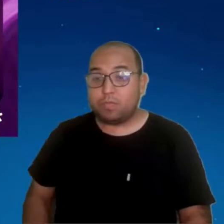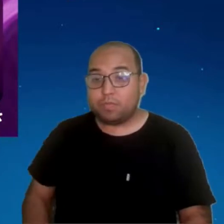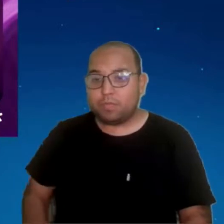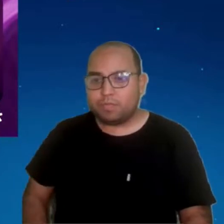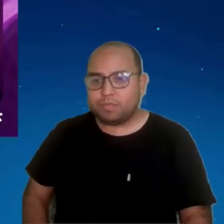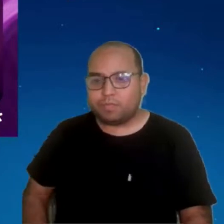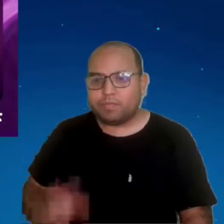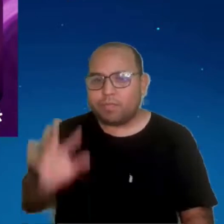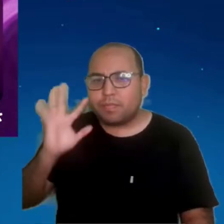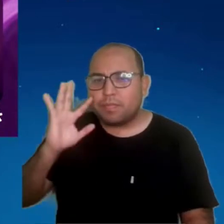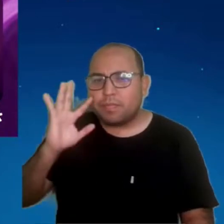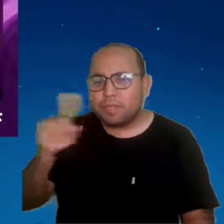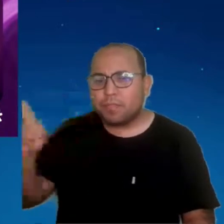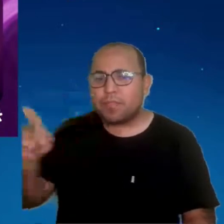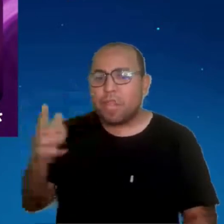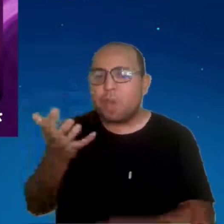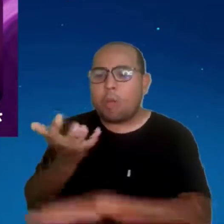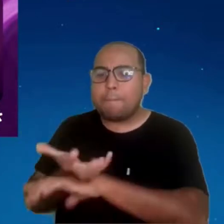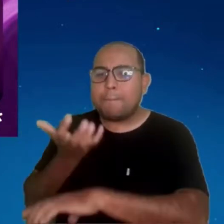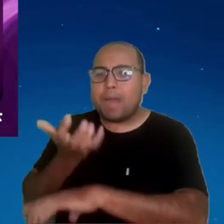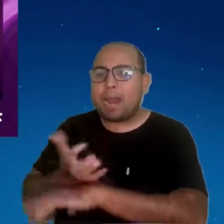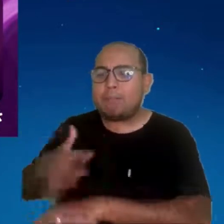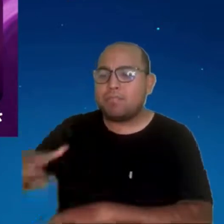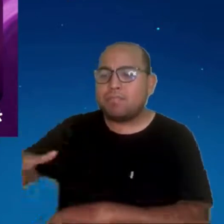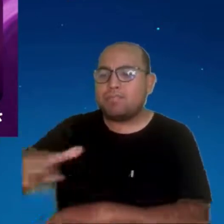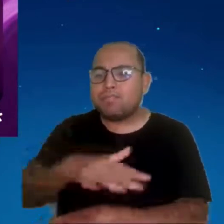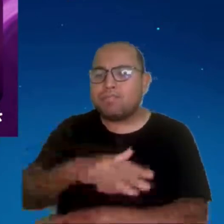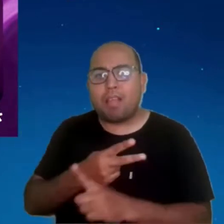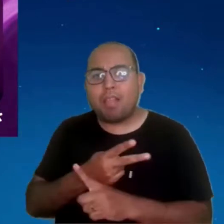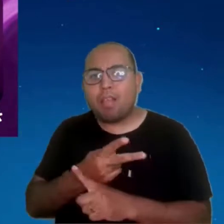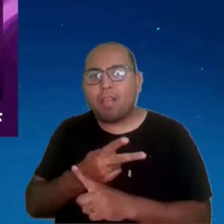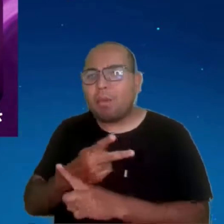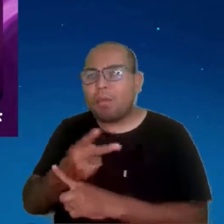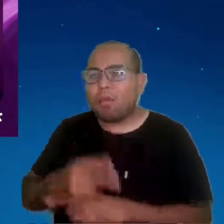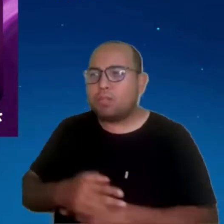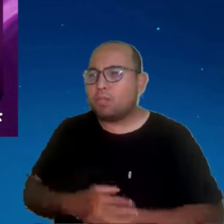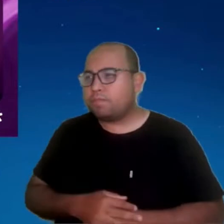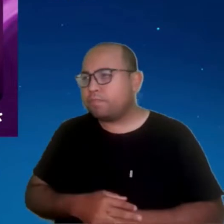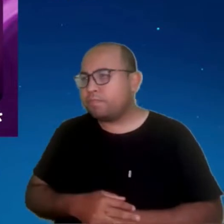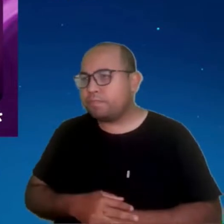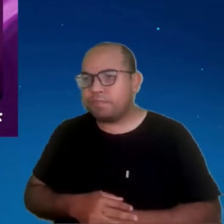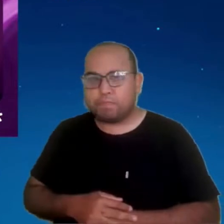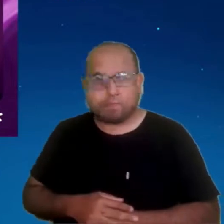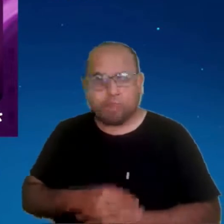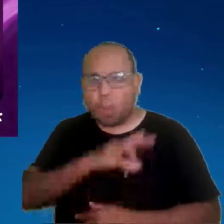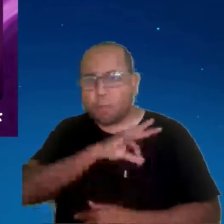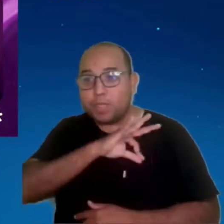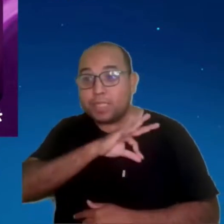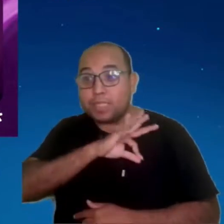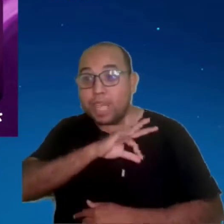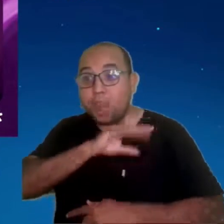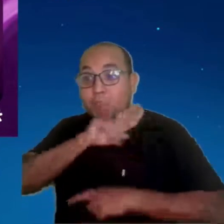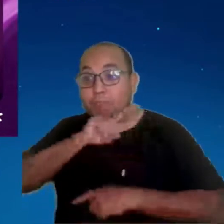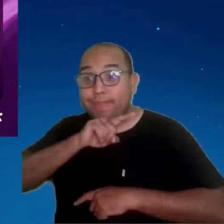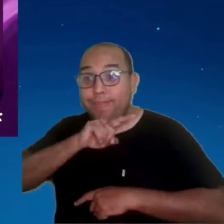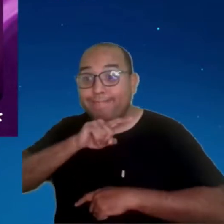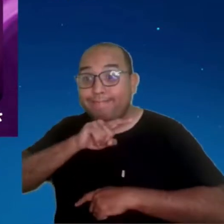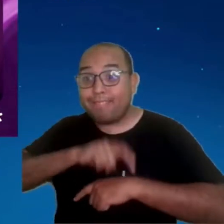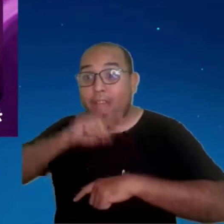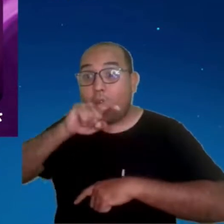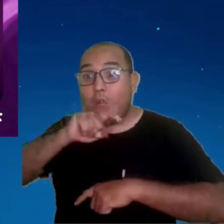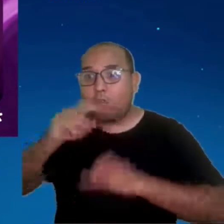situação que você está procurando alguma pessoa, ou um suspeito, o policial tem essa informação na hora. Tudo isso por quê?